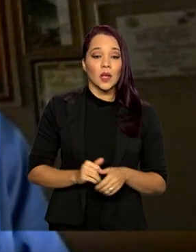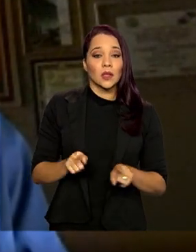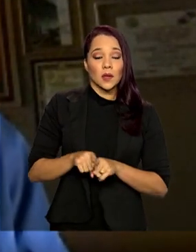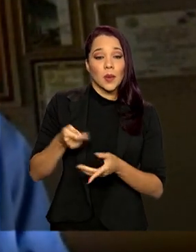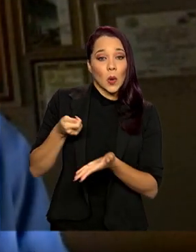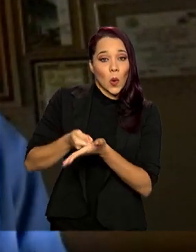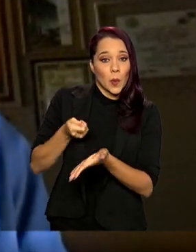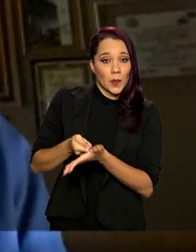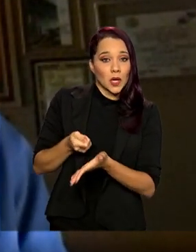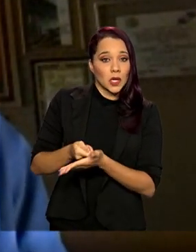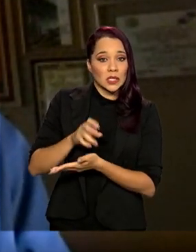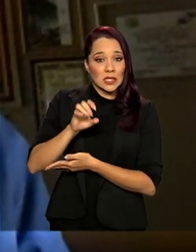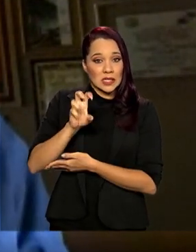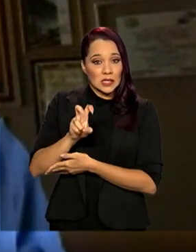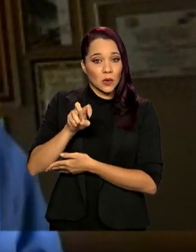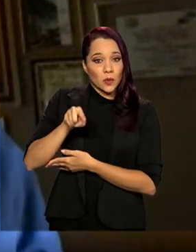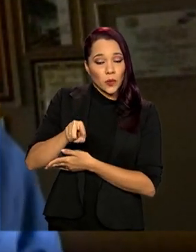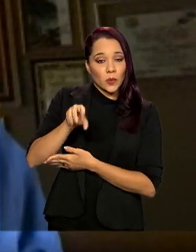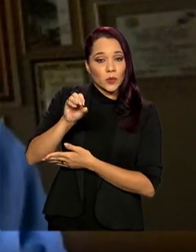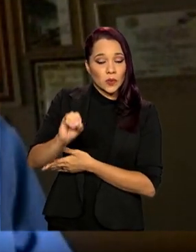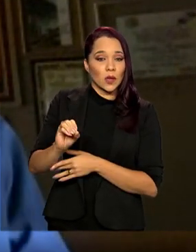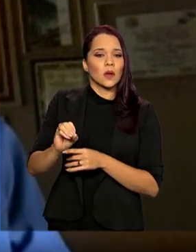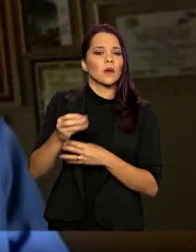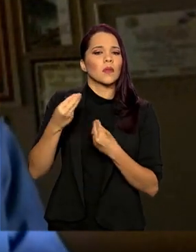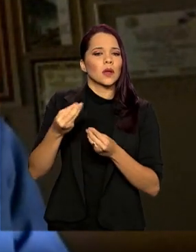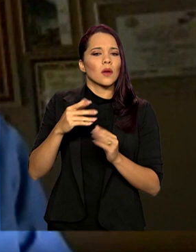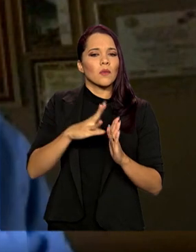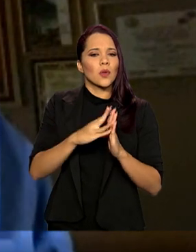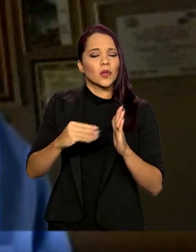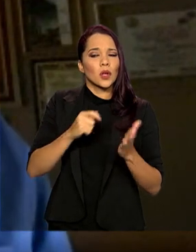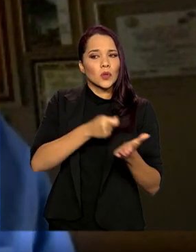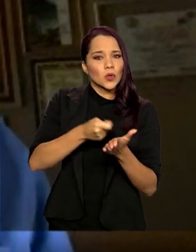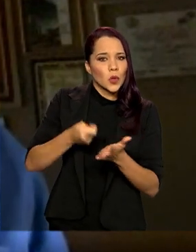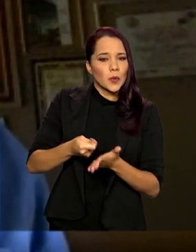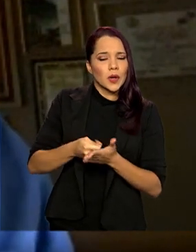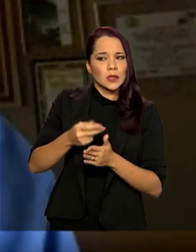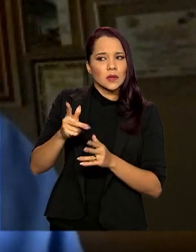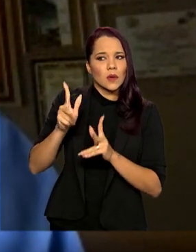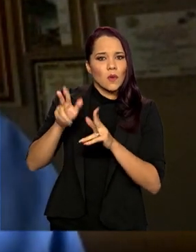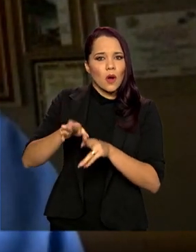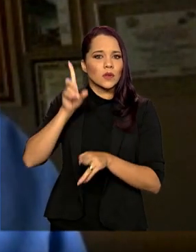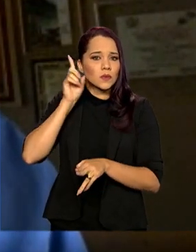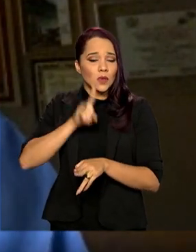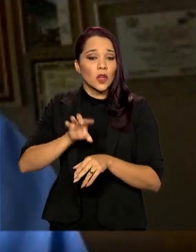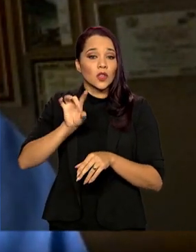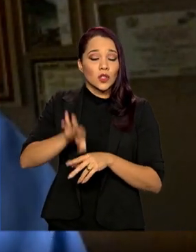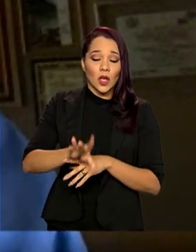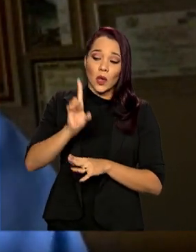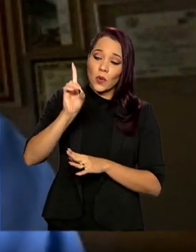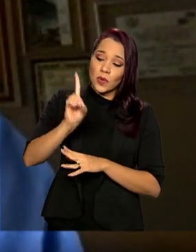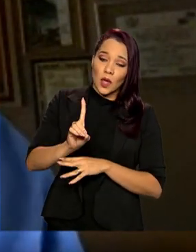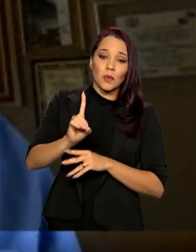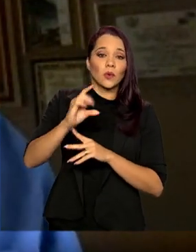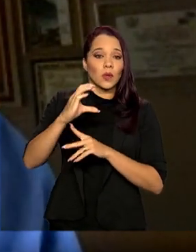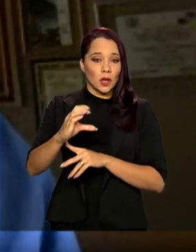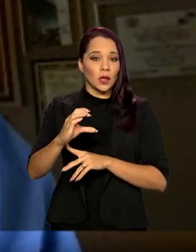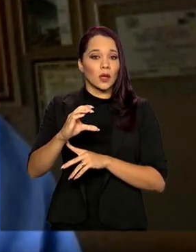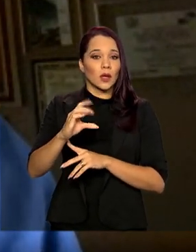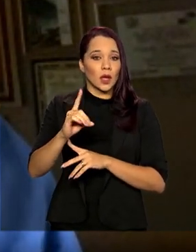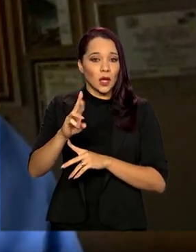eletrônica 5.0, para ter o modelo de cobrança americano, mas com débito e crédito, muito mais sofisticado